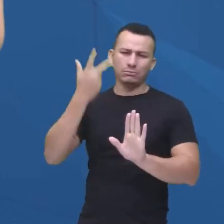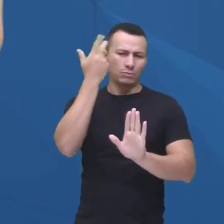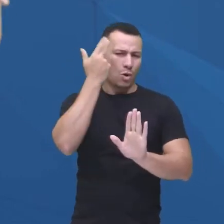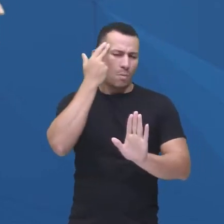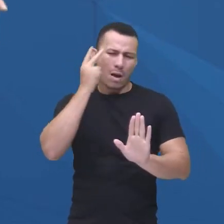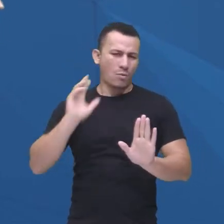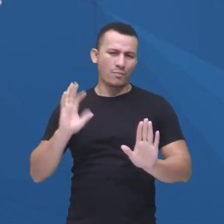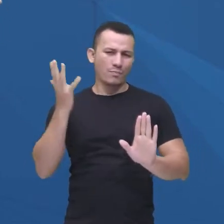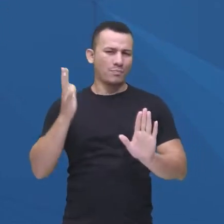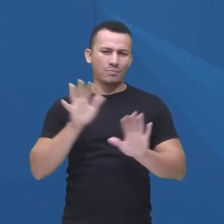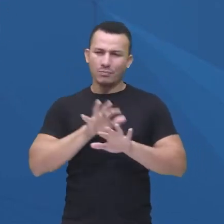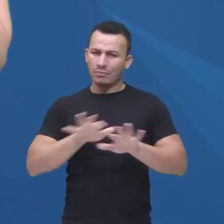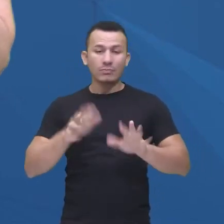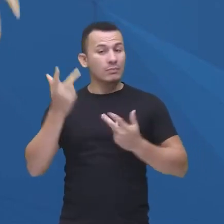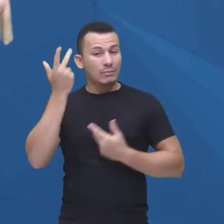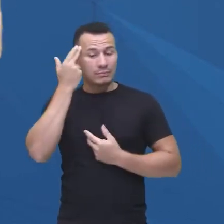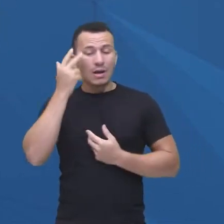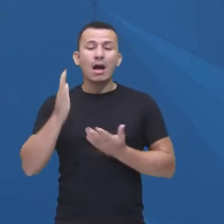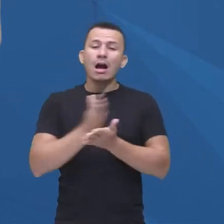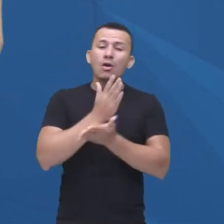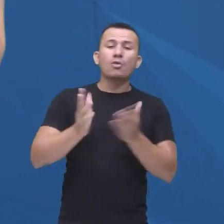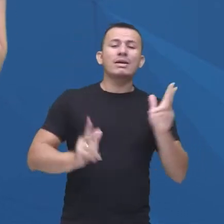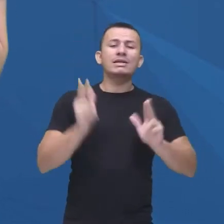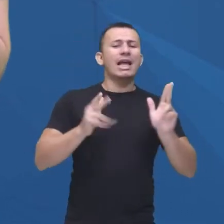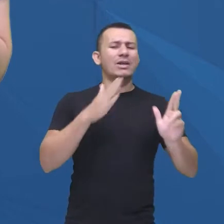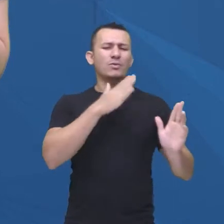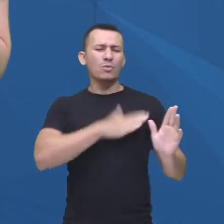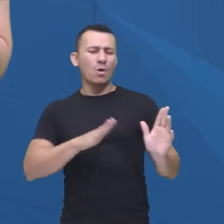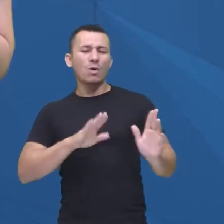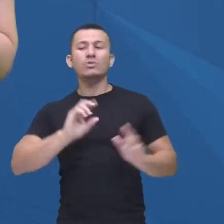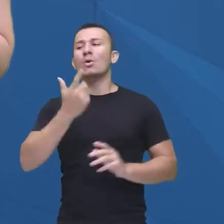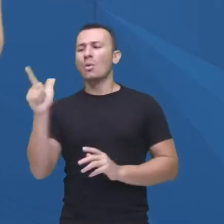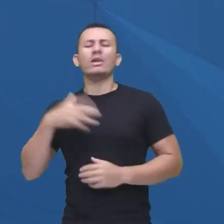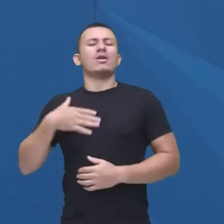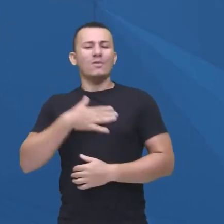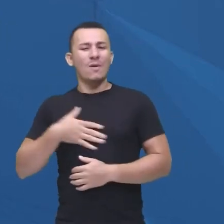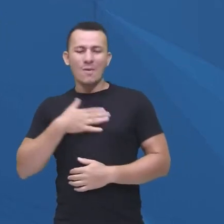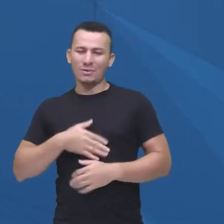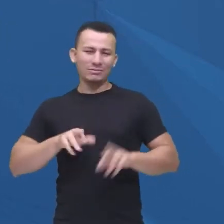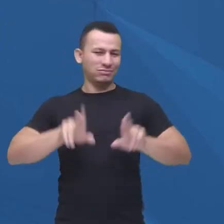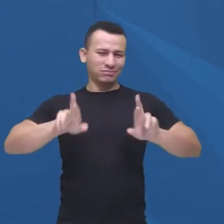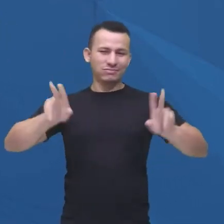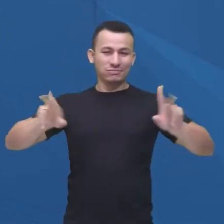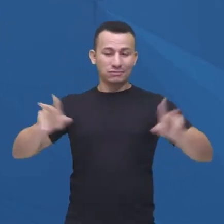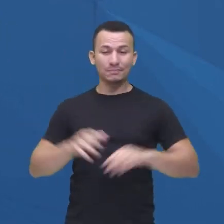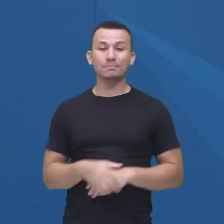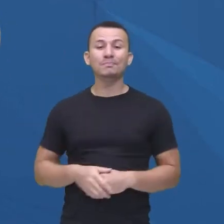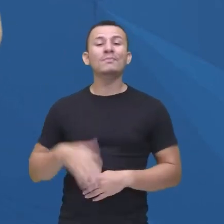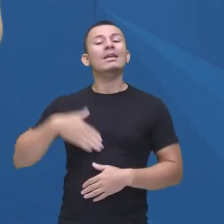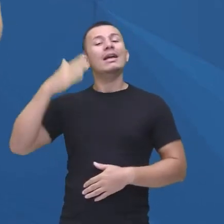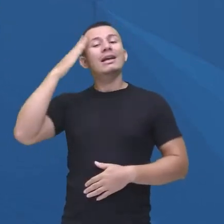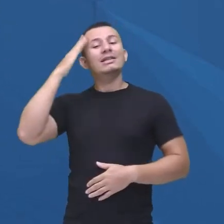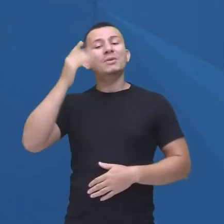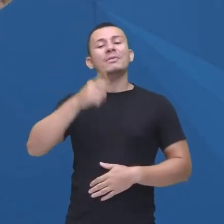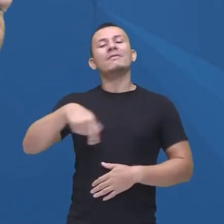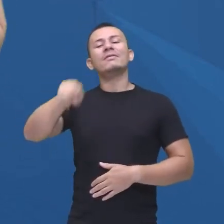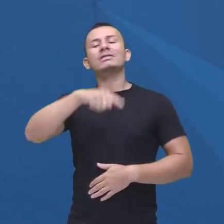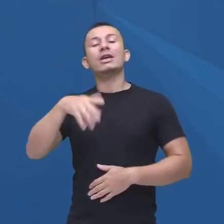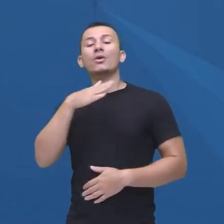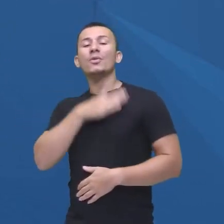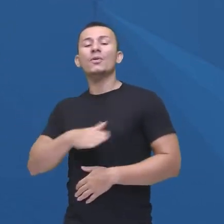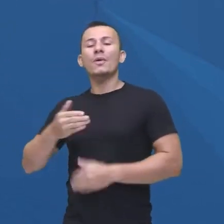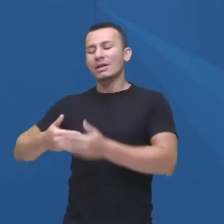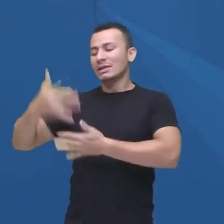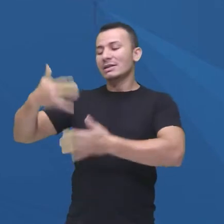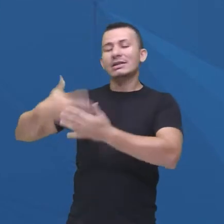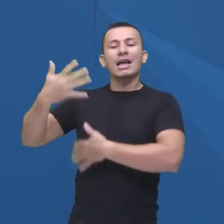existem algumas que realmente a gente não gosta, a gente não se identifica, tá bom? Temos aí no chat algumas séries que os nossos alunos